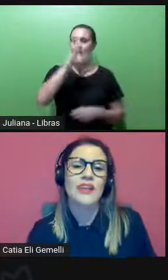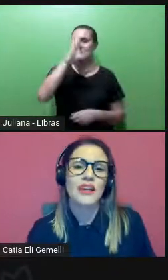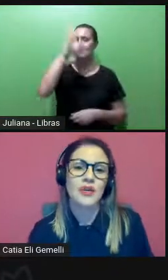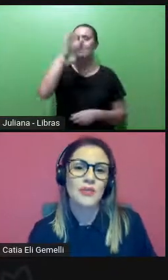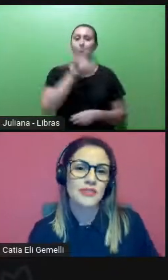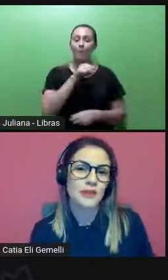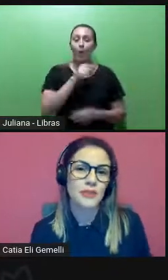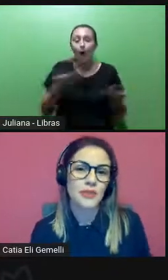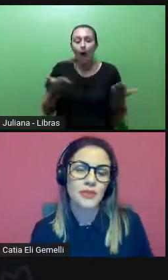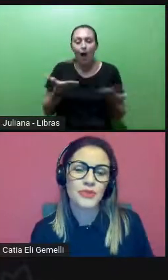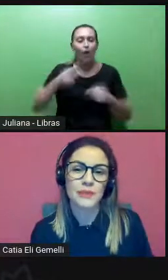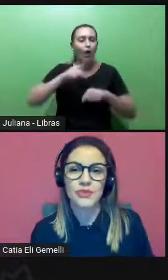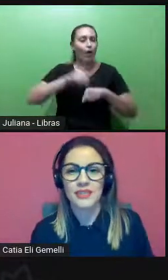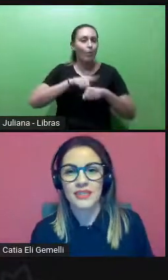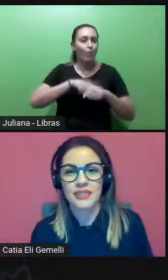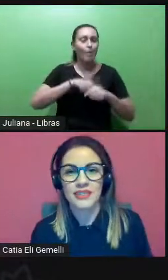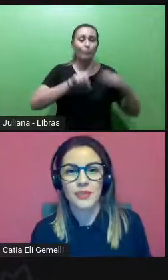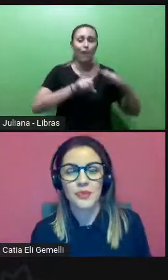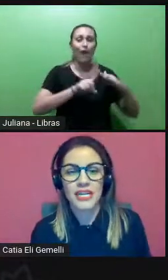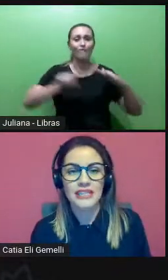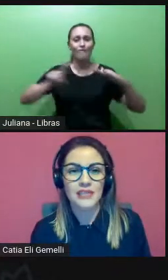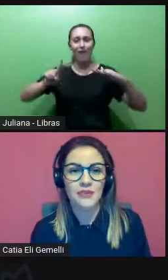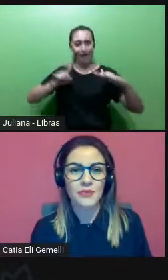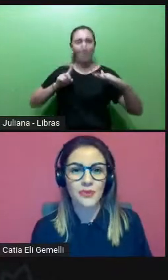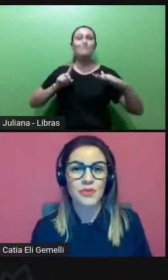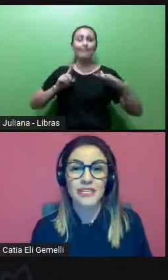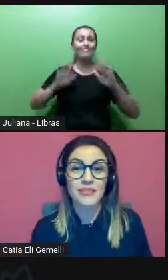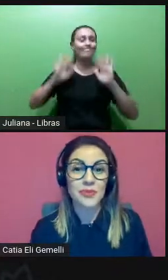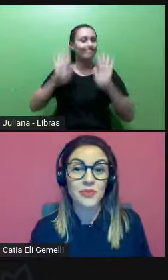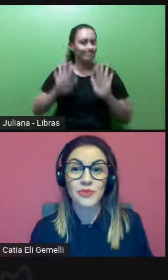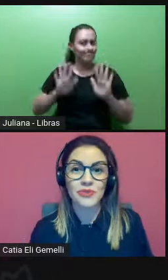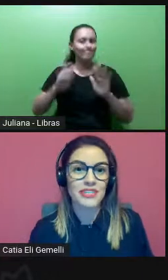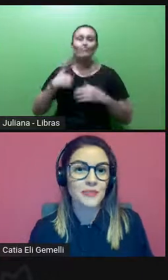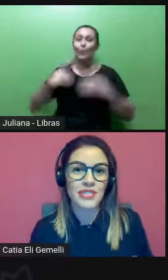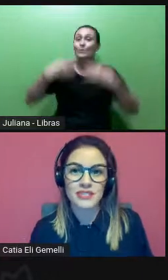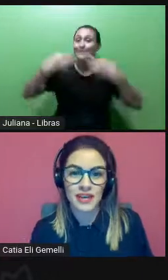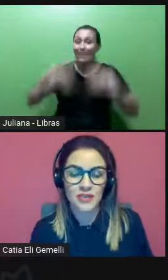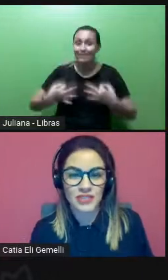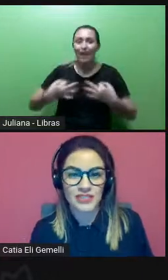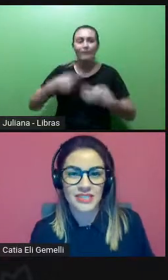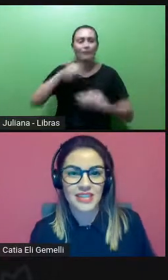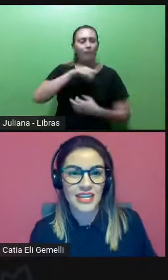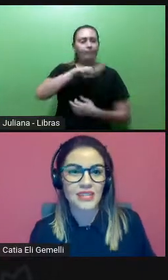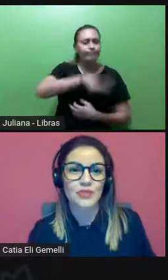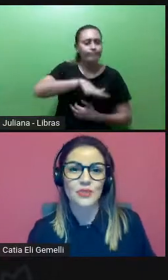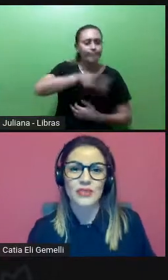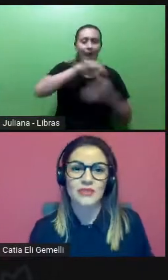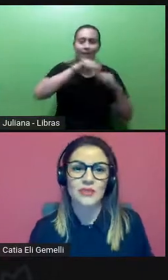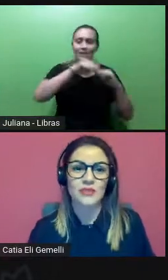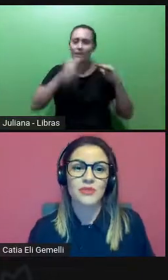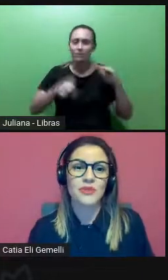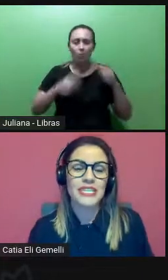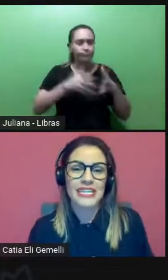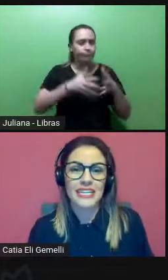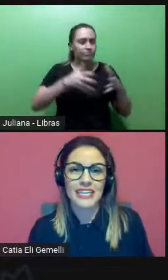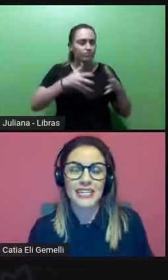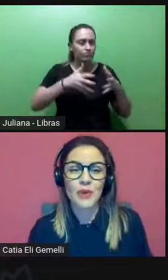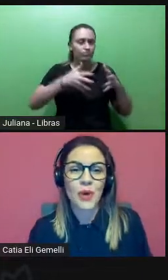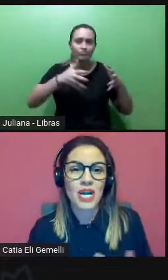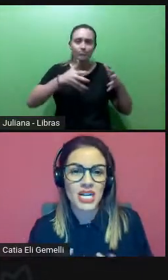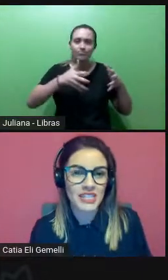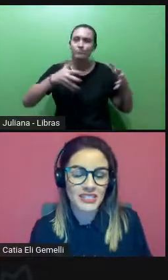físicos, eu percebo que o NEPTIS Sertão teve um crescimento exponencial nas redes, um crescimento